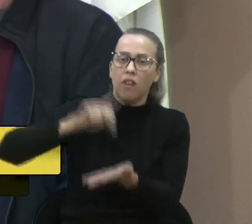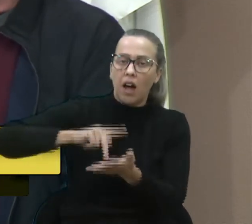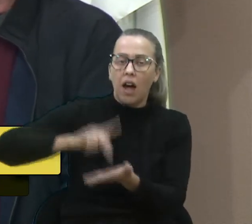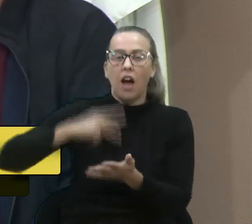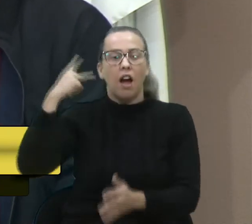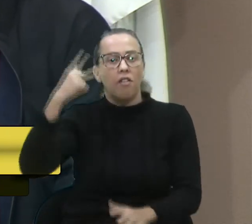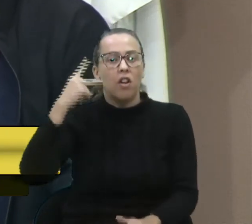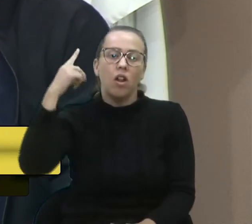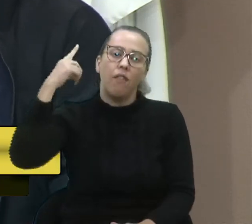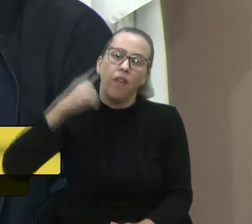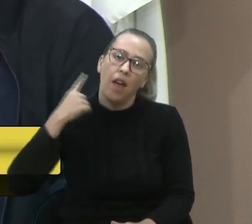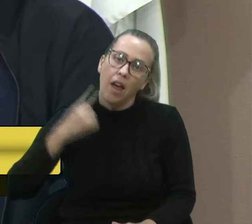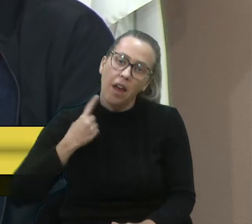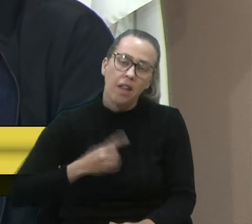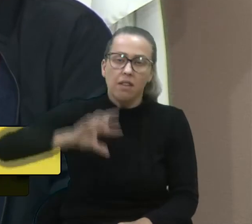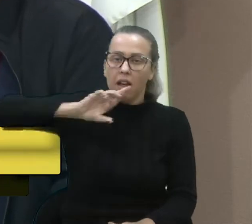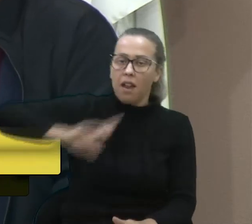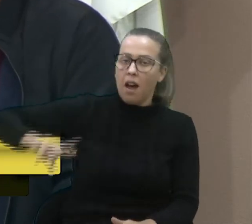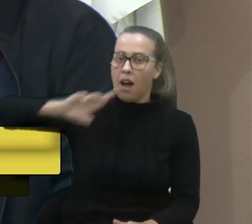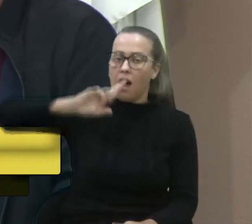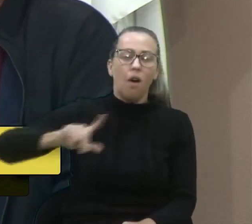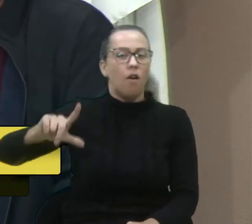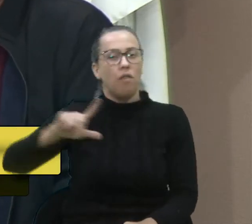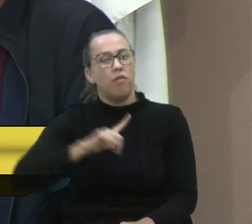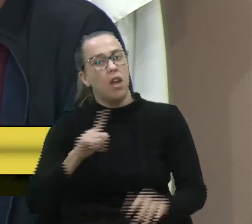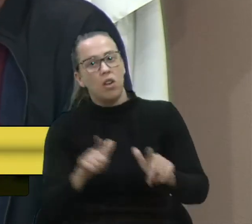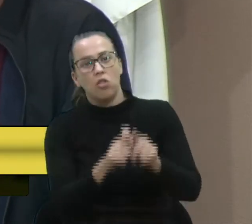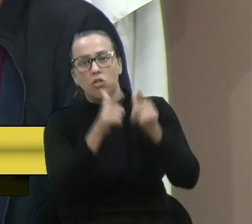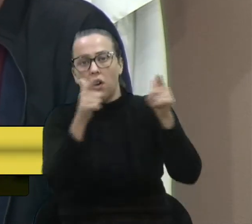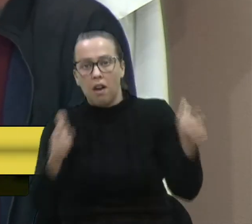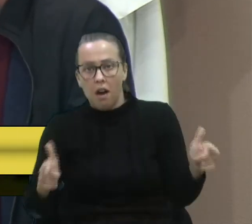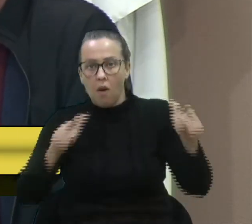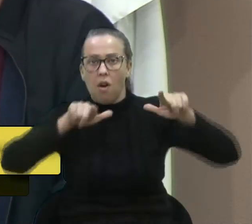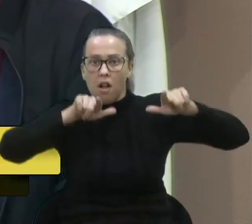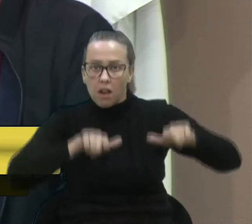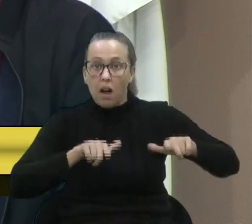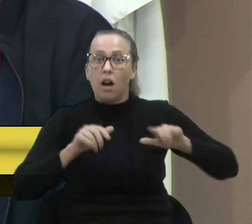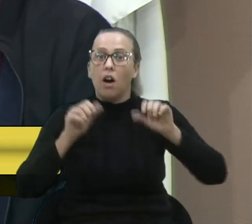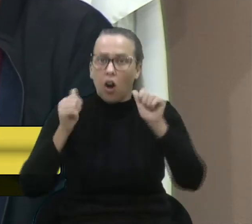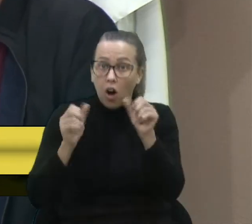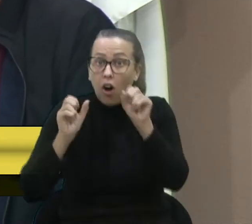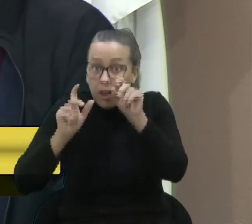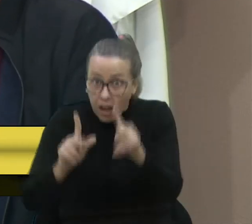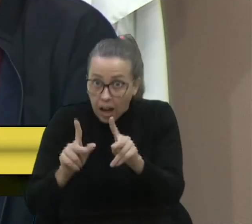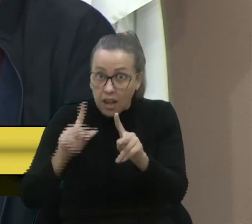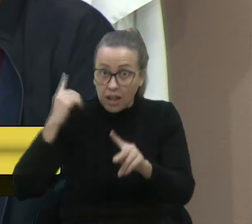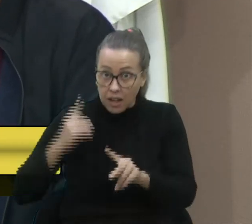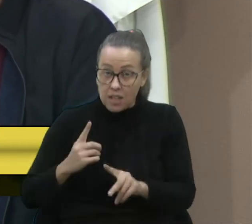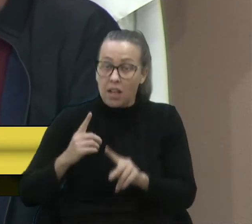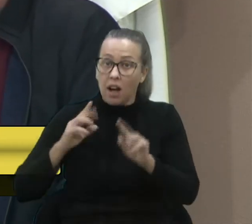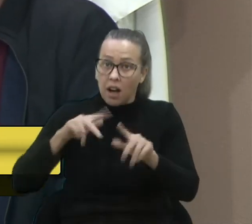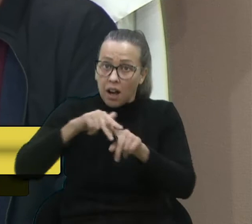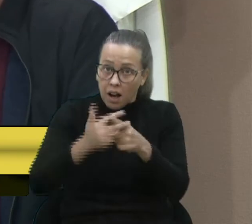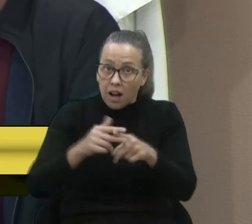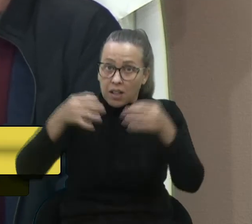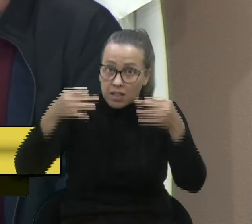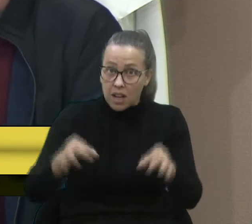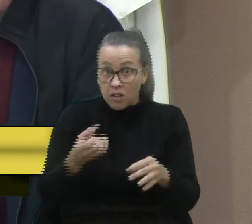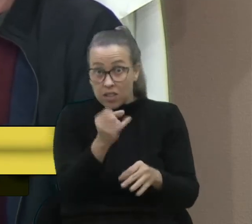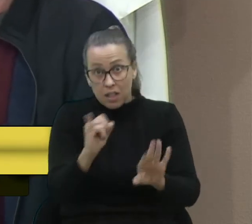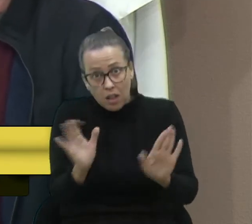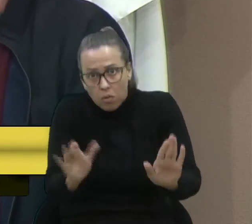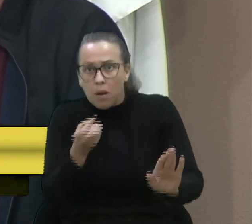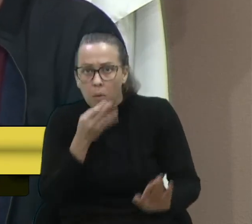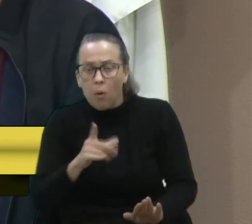Denise, não tem jornal no gabinete. Pronto, vereadora Denise, está feita a correção. Se não for suficiente,